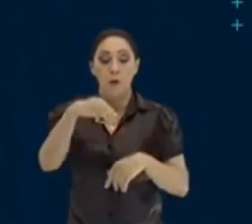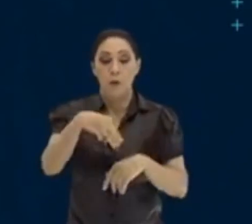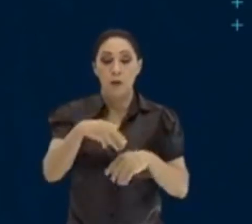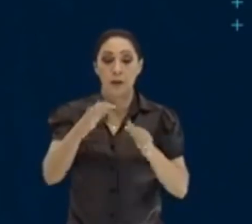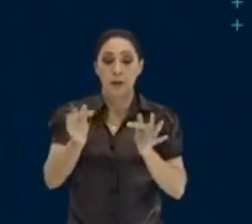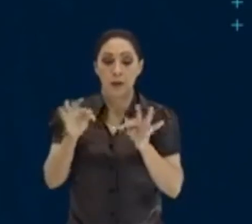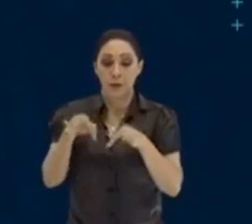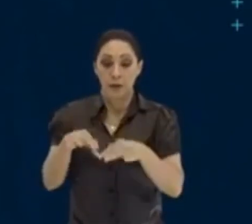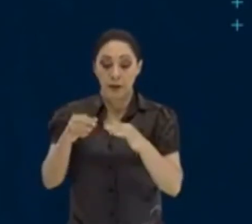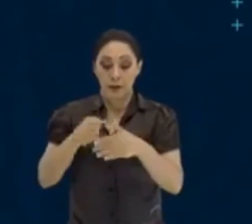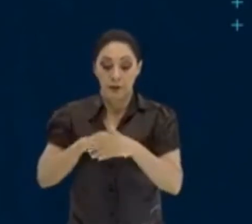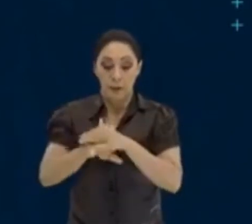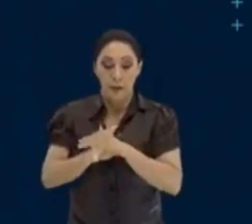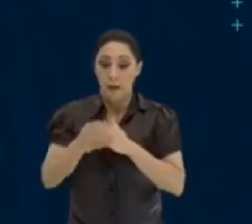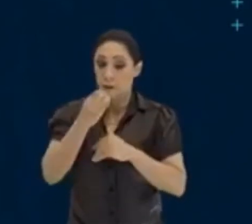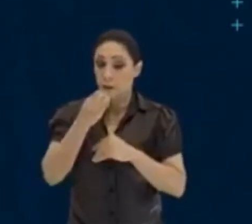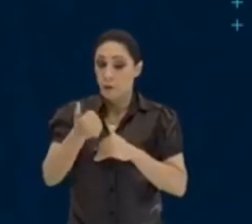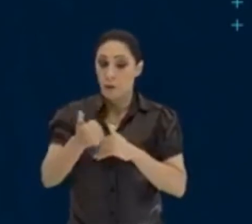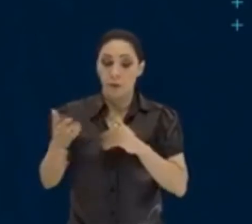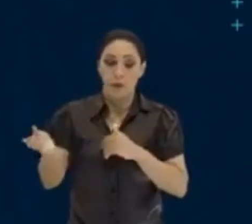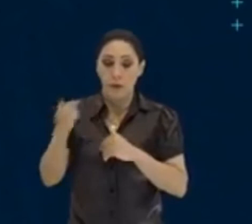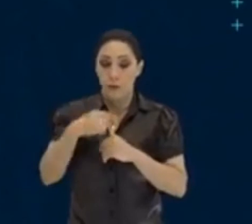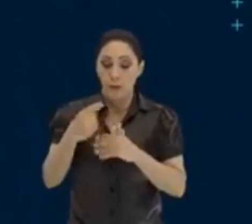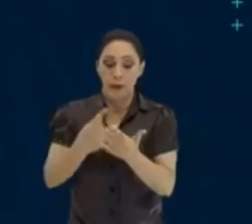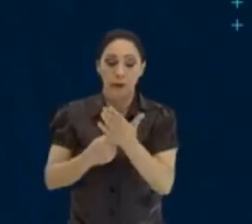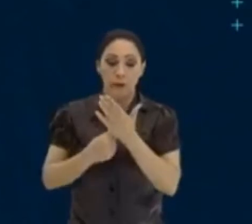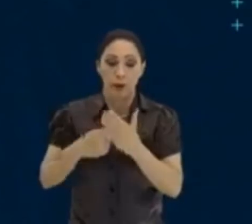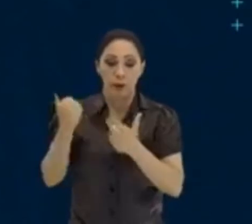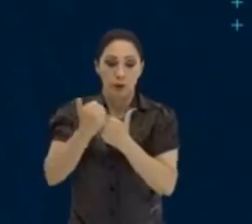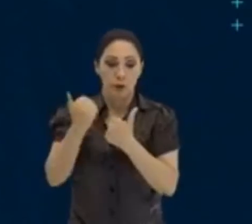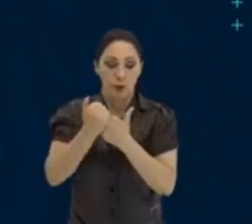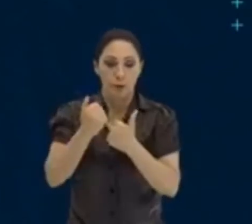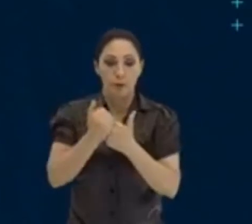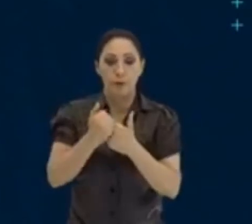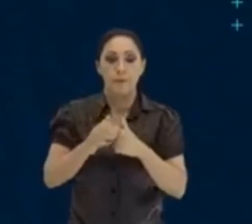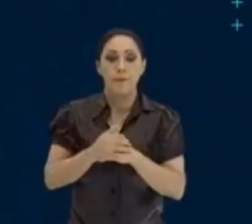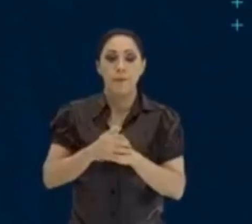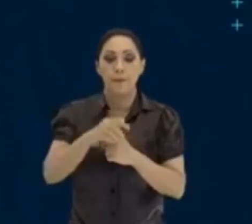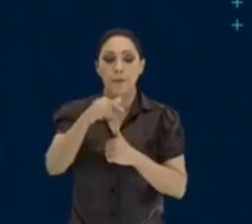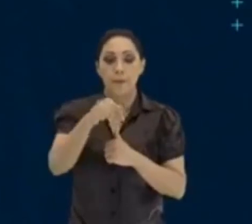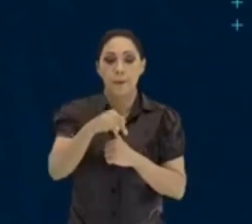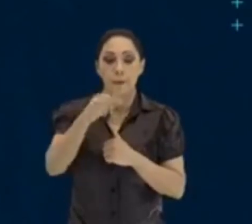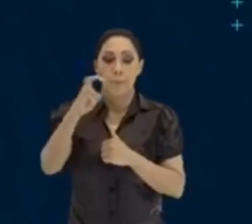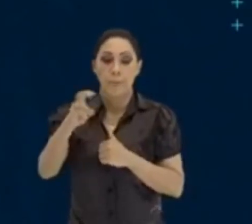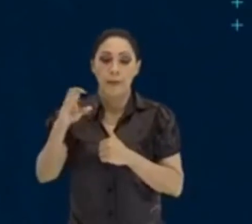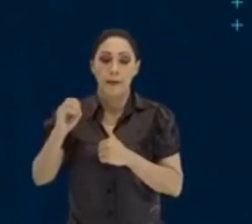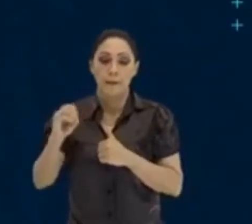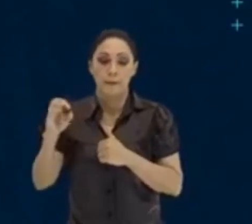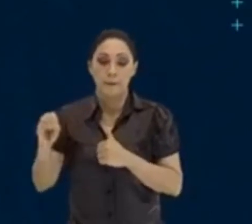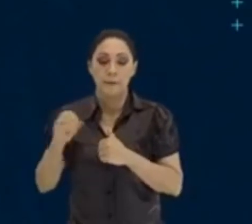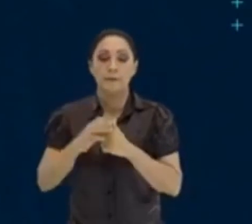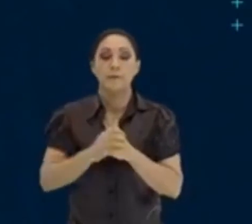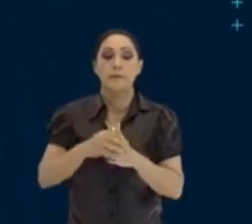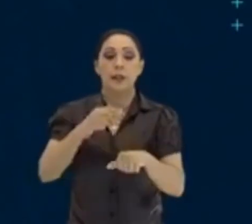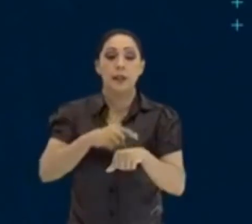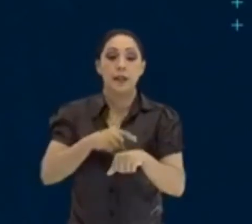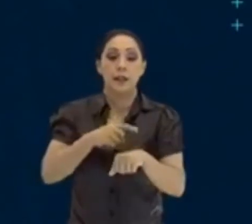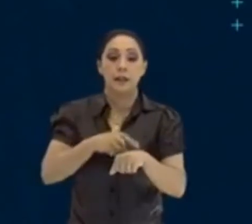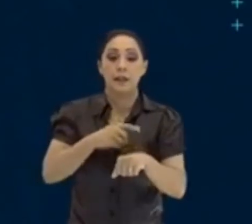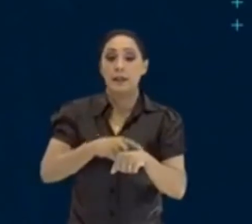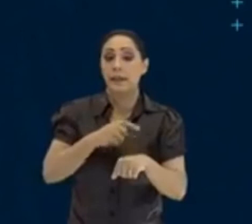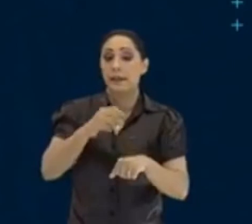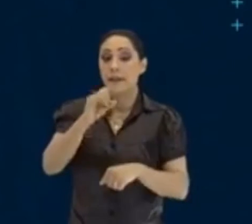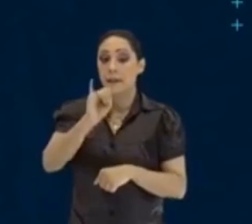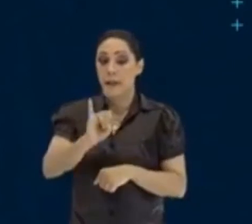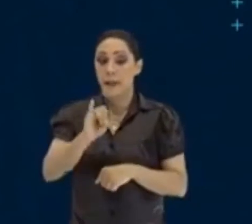aplicação. Tudo bem? Então, vem comigo e me fala. Substitui, capital, 7.500, taxa, 5, tempo, 6. Tudo